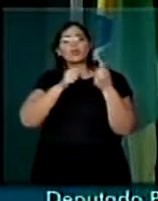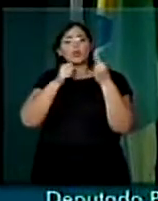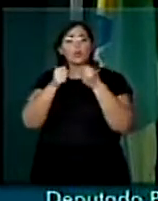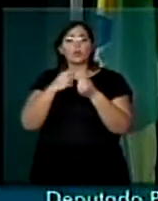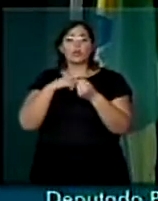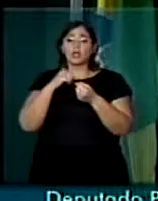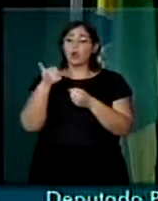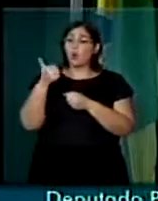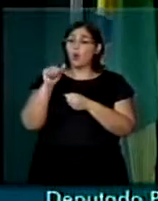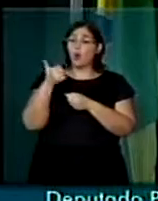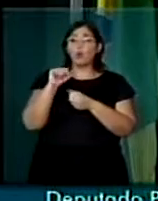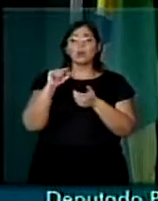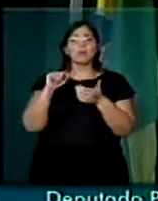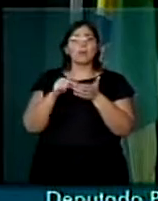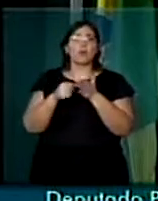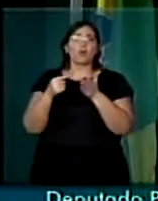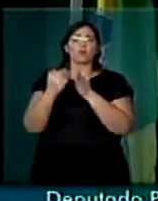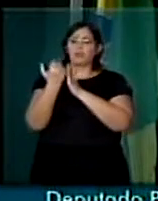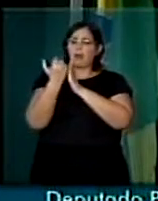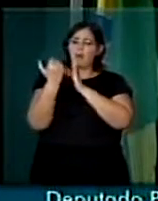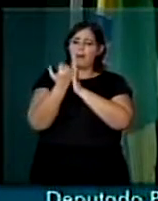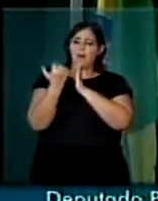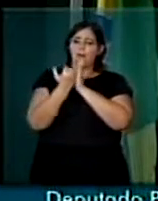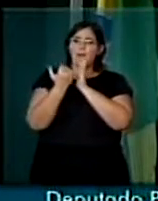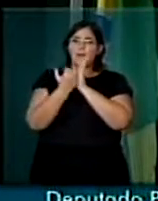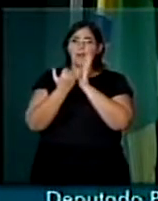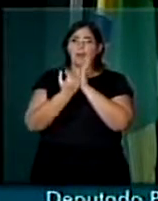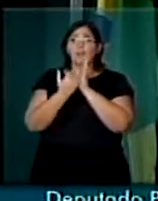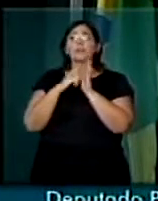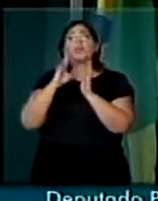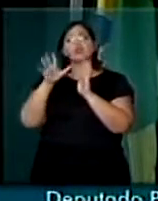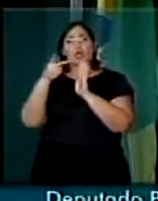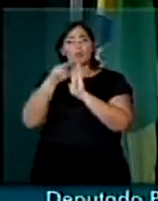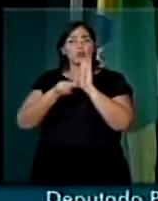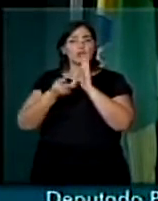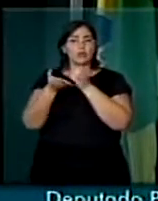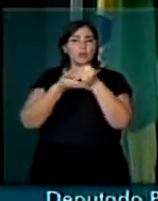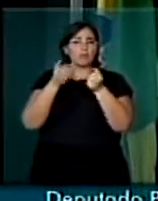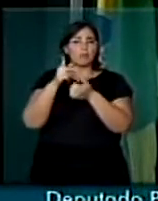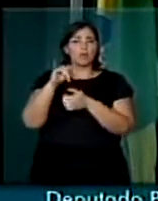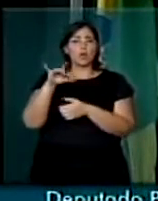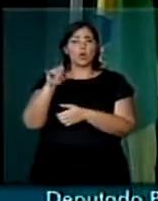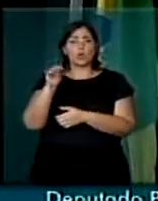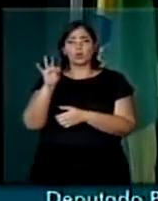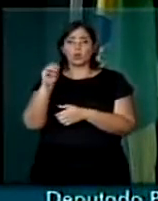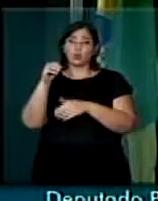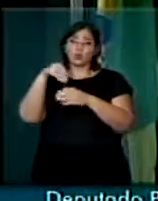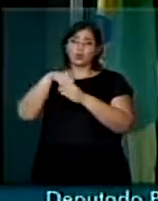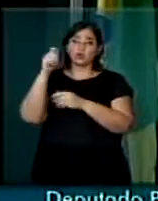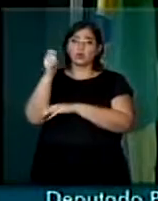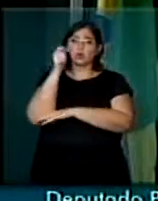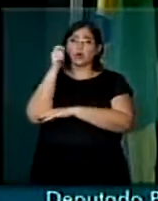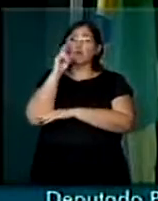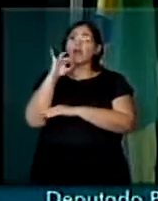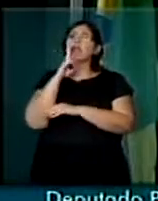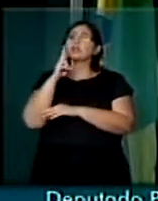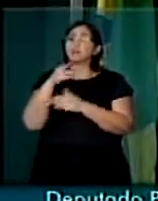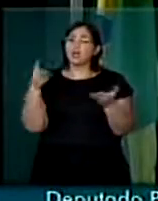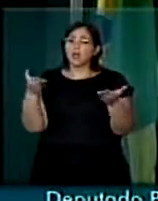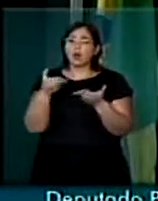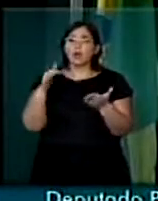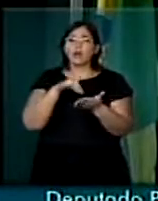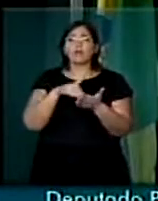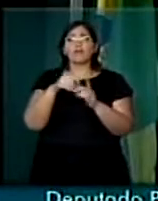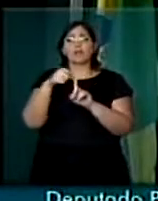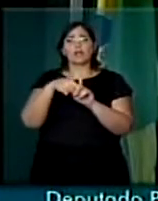11 pontos. Já temos o projeto piloto no Rio Grande do Sul, que será apresentado os resultados agora, no